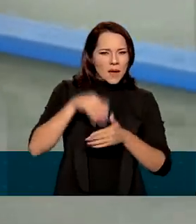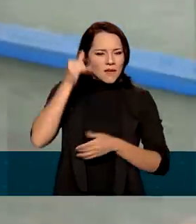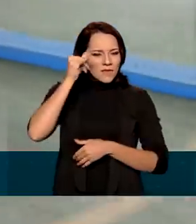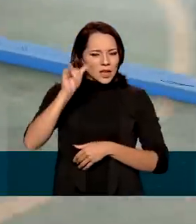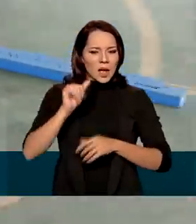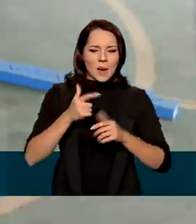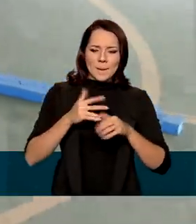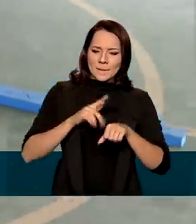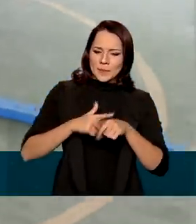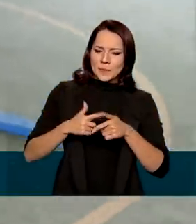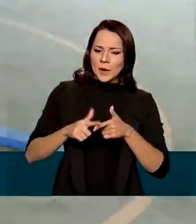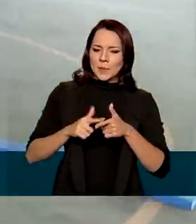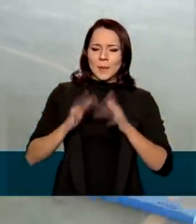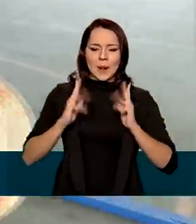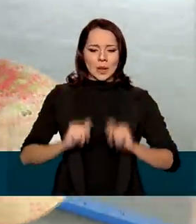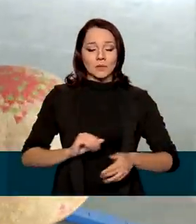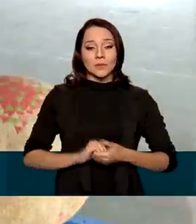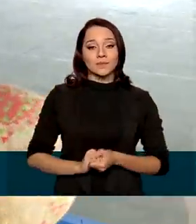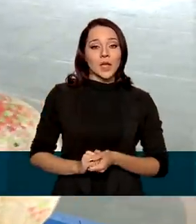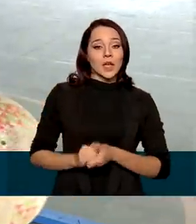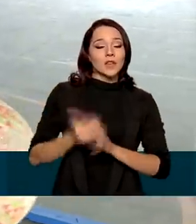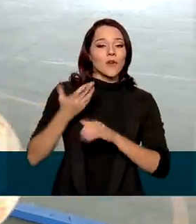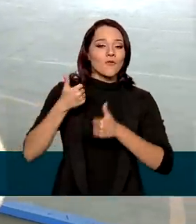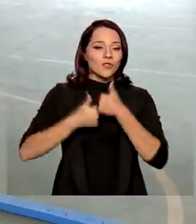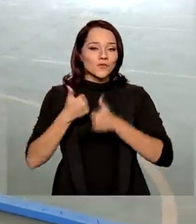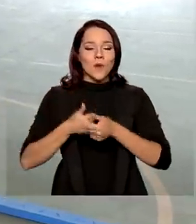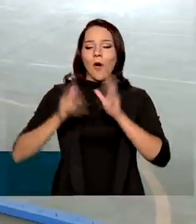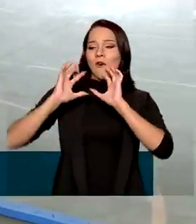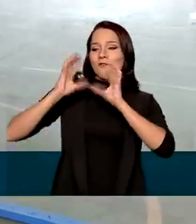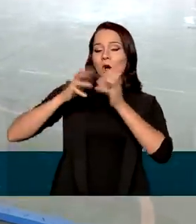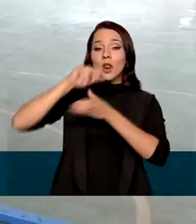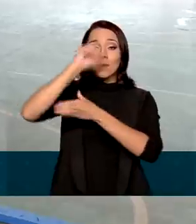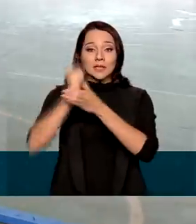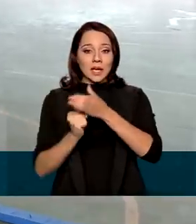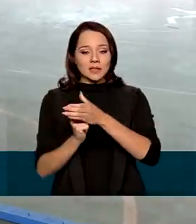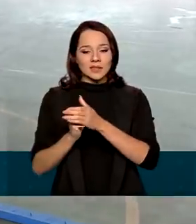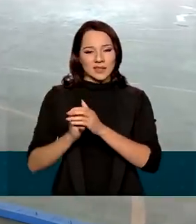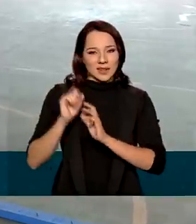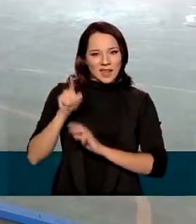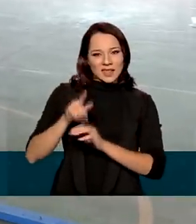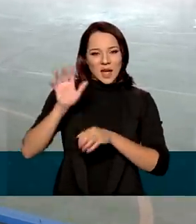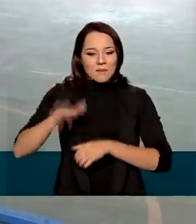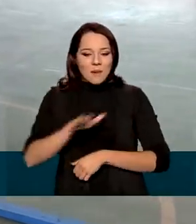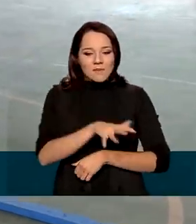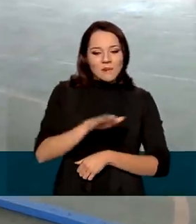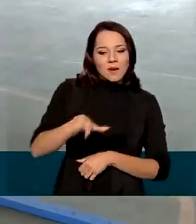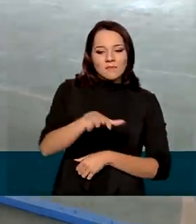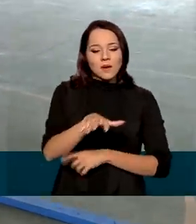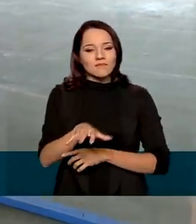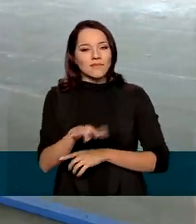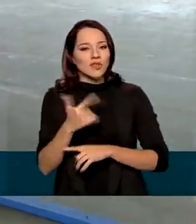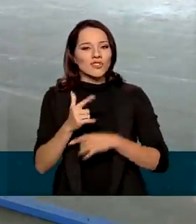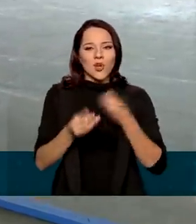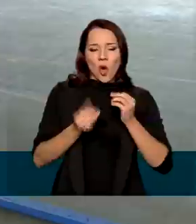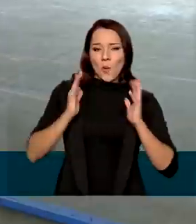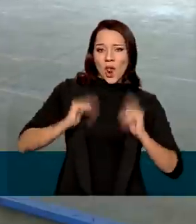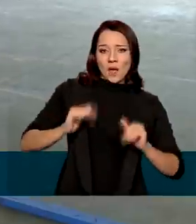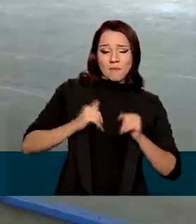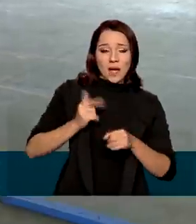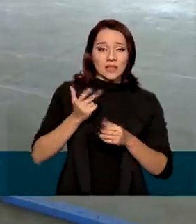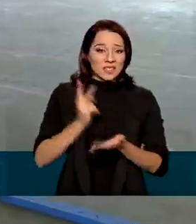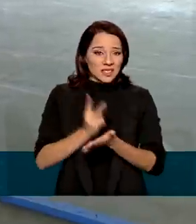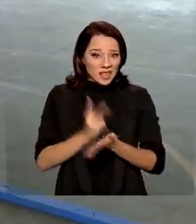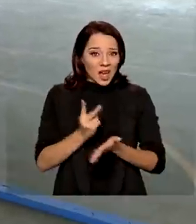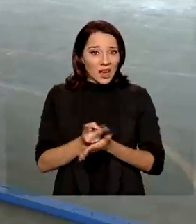Vôlei, handball, basquete, futebol. Esses esportes em que a bola é compartilhada e não tem como higienizar o tempo